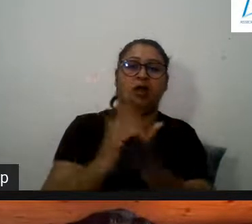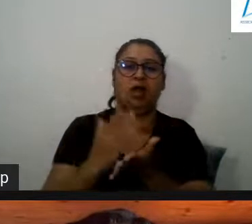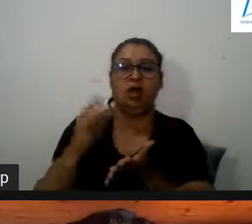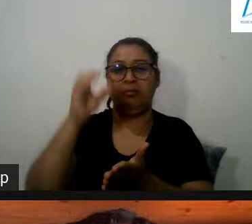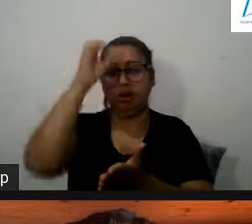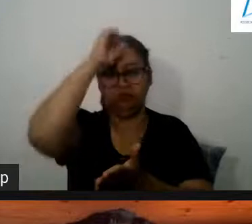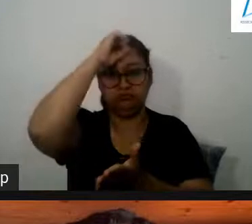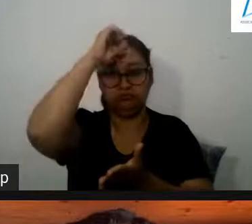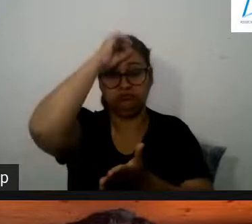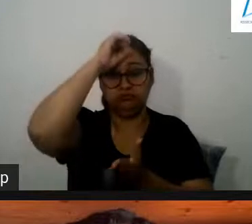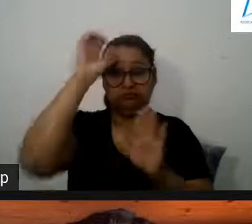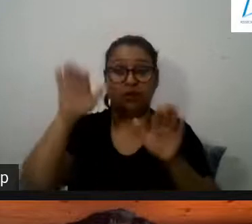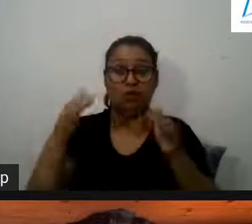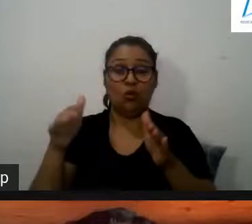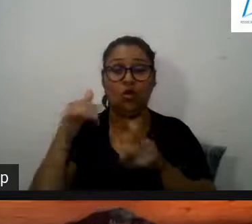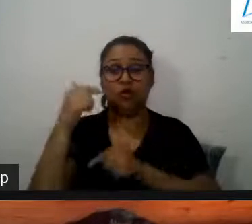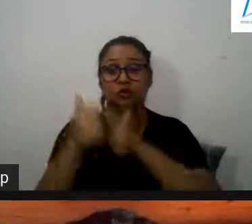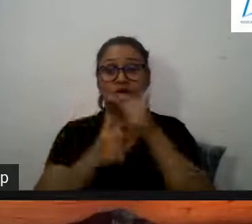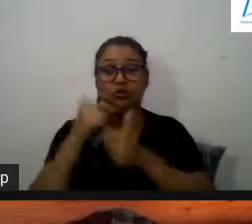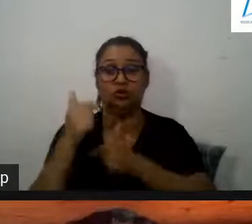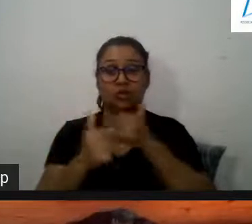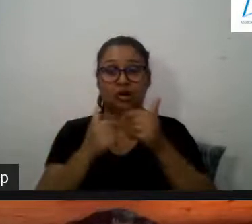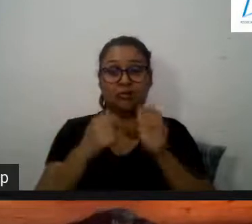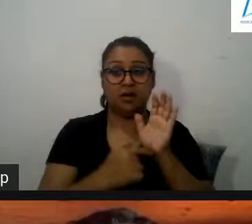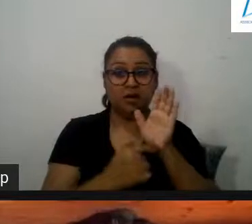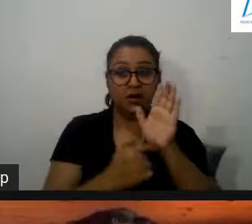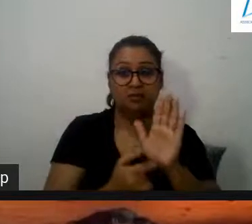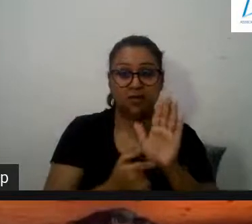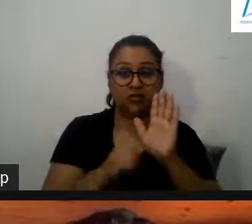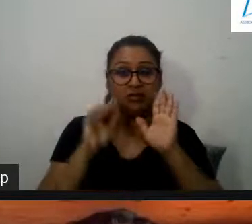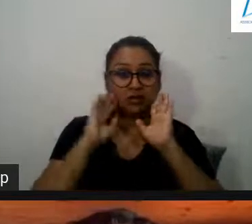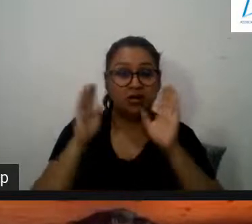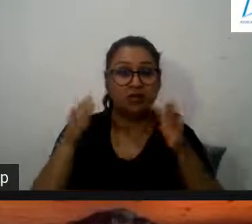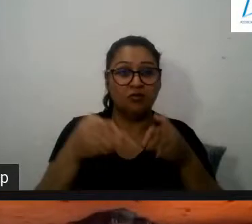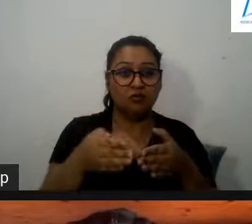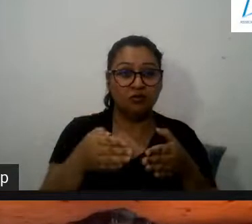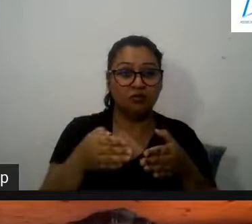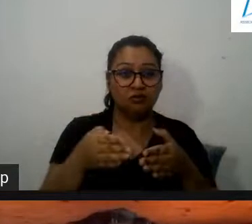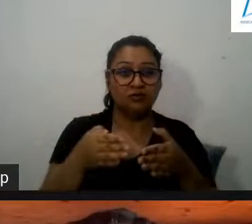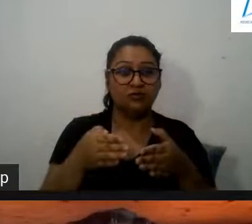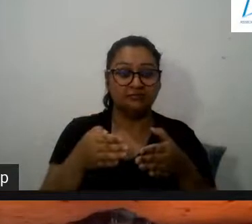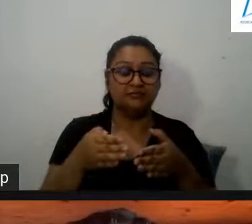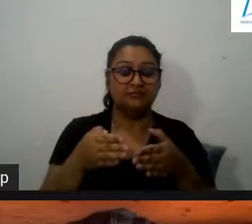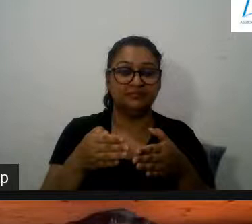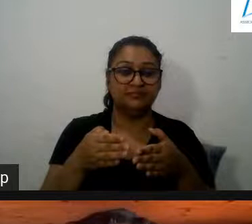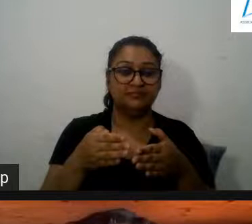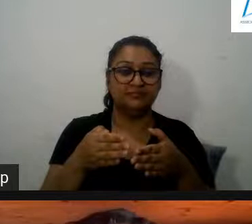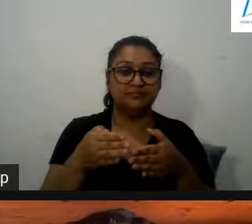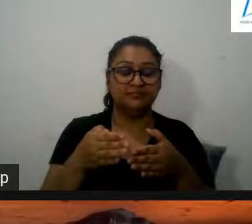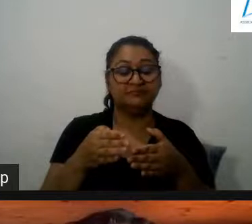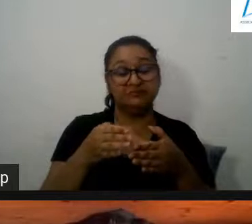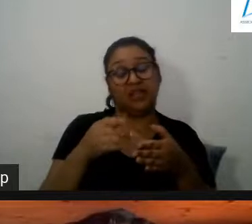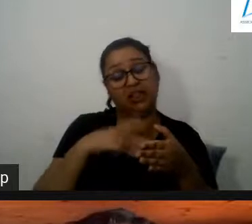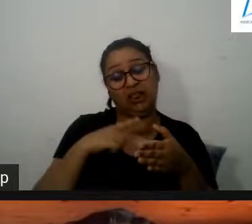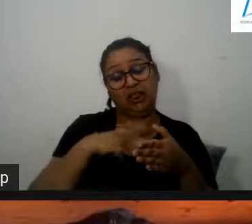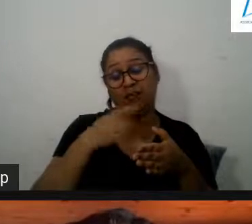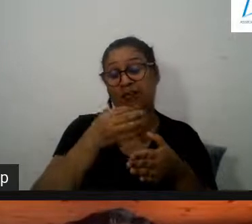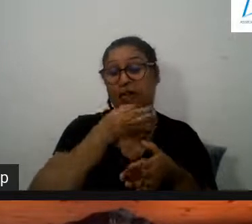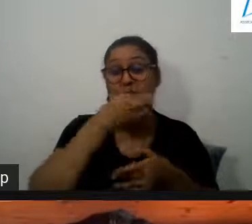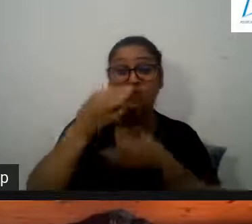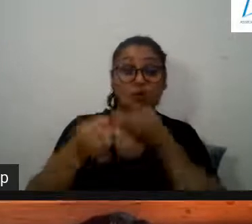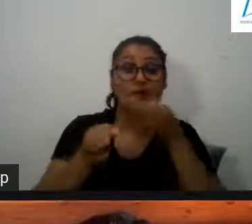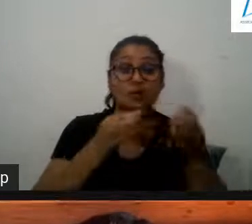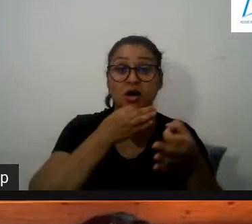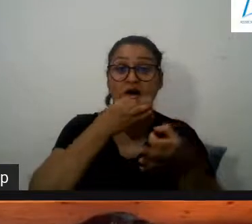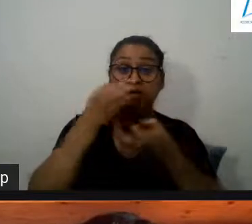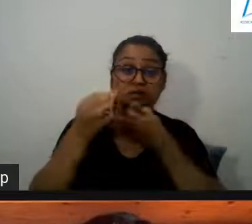ótica de ensino e de formação parece-me fundamental e aqui vou retomar o que António diz é comentar esses espaços